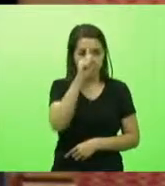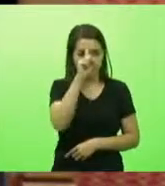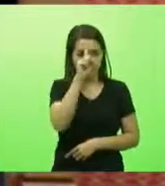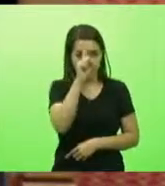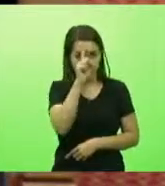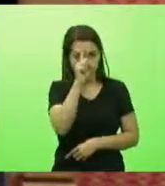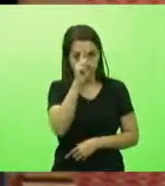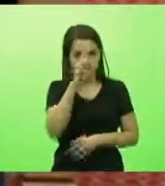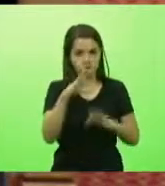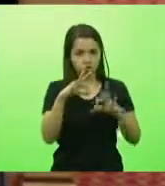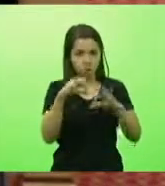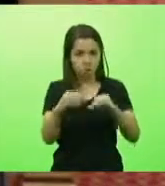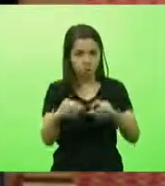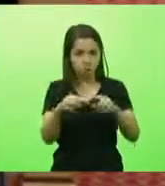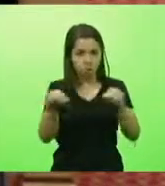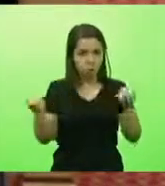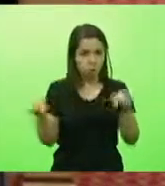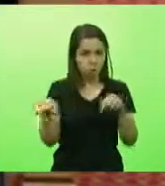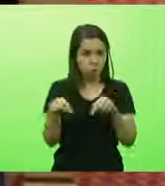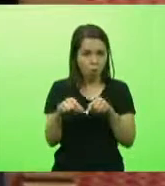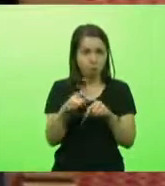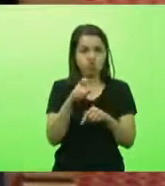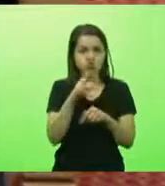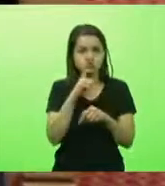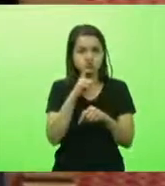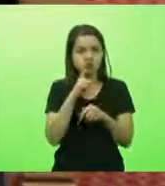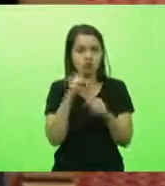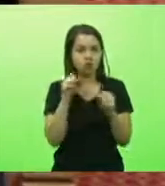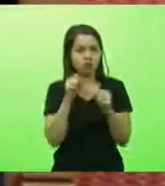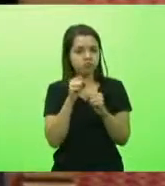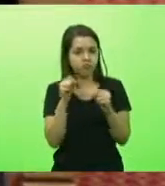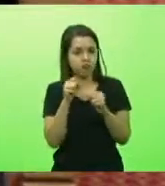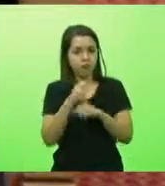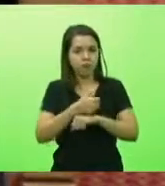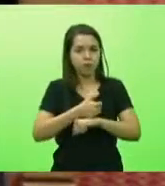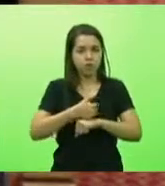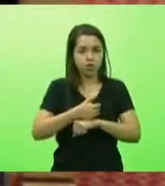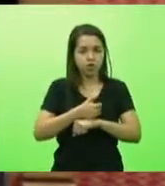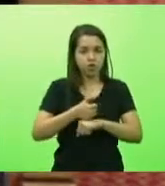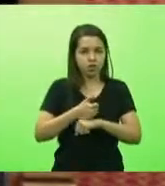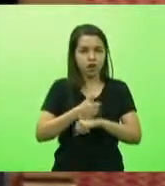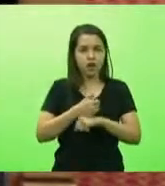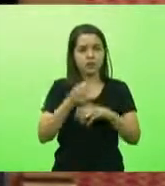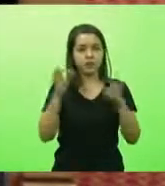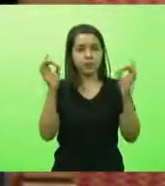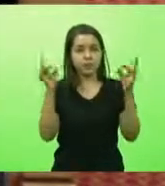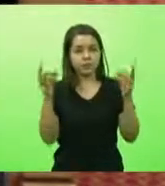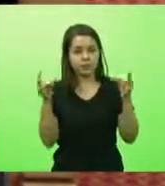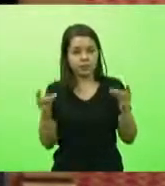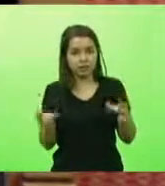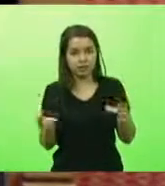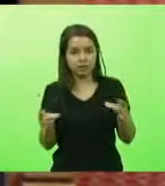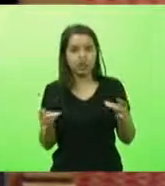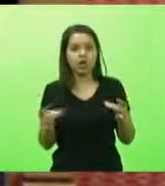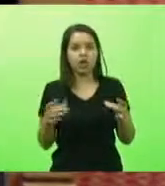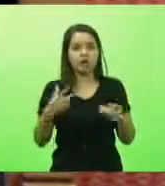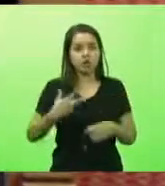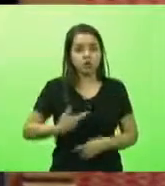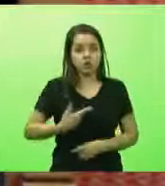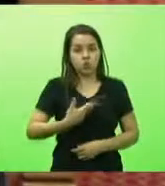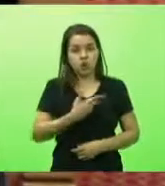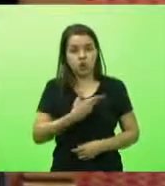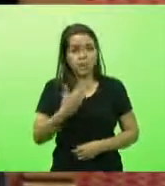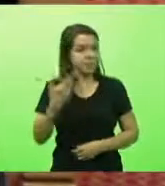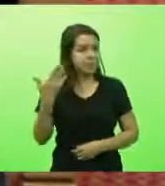condicionado, profissionais e especialidades de todas as áreas, faz cirurgias naquela